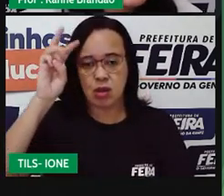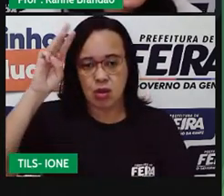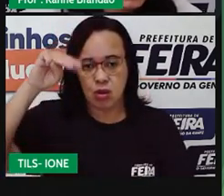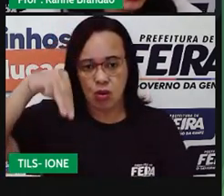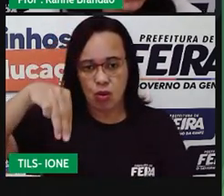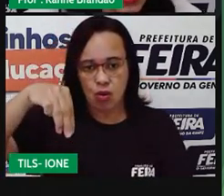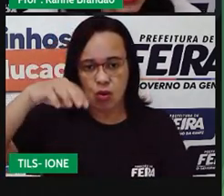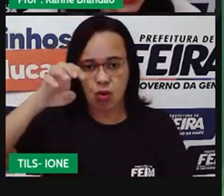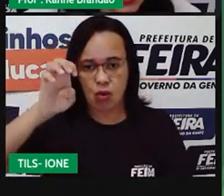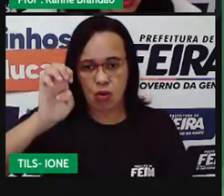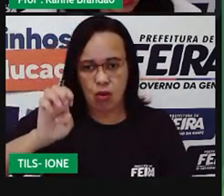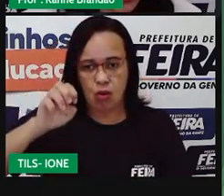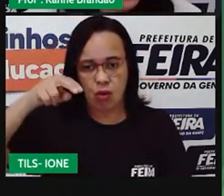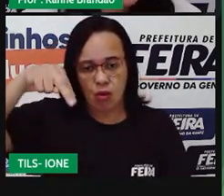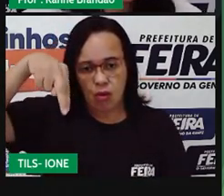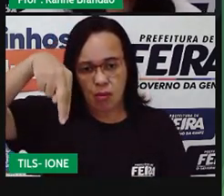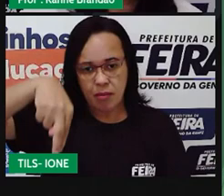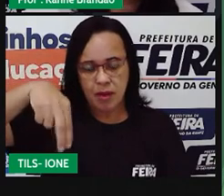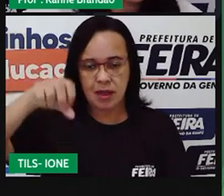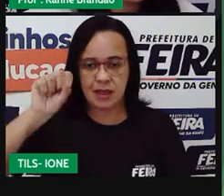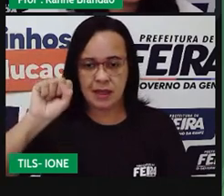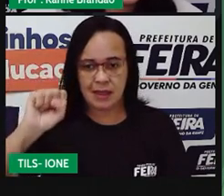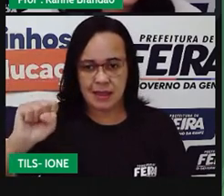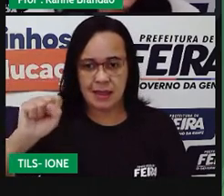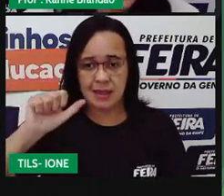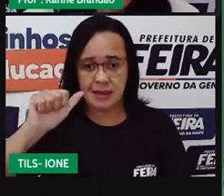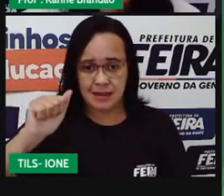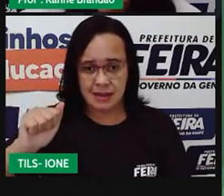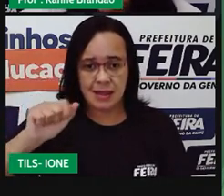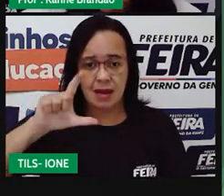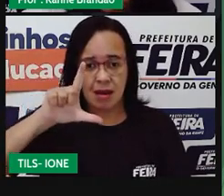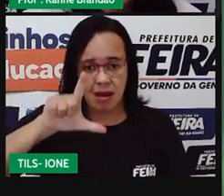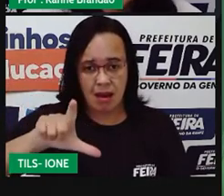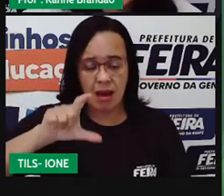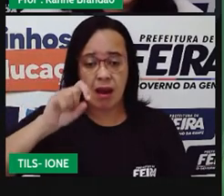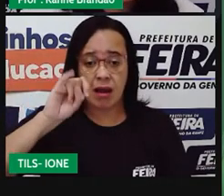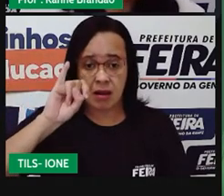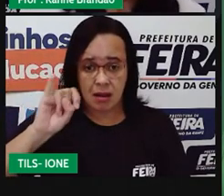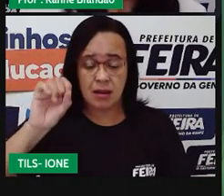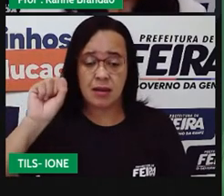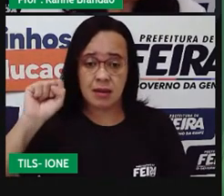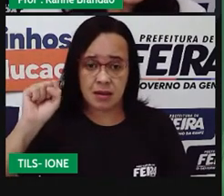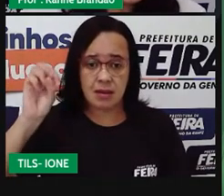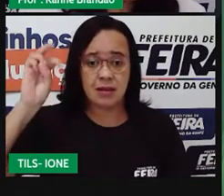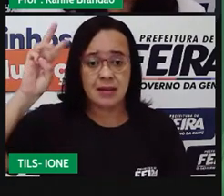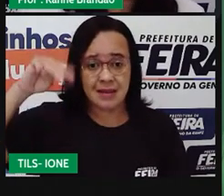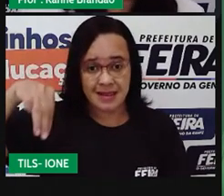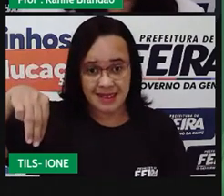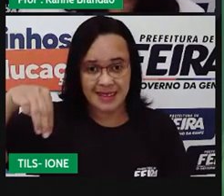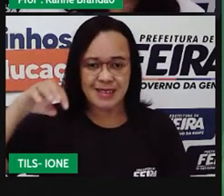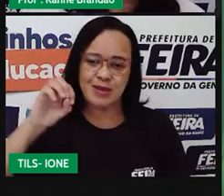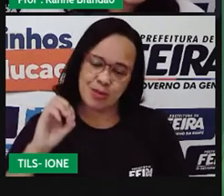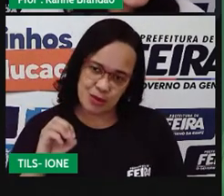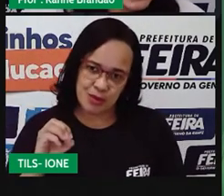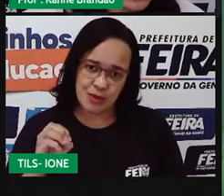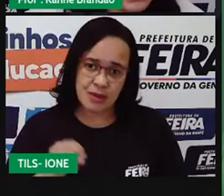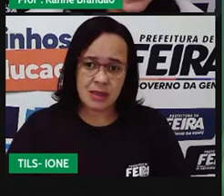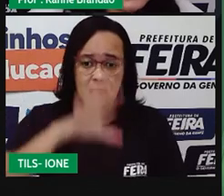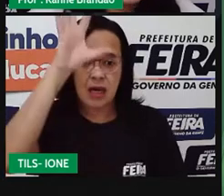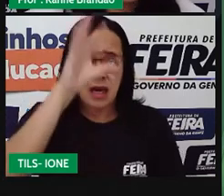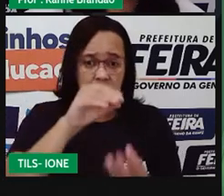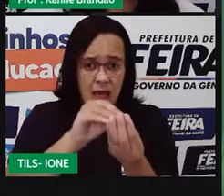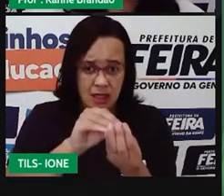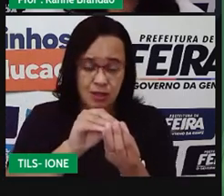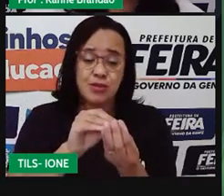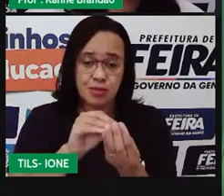entre espécies diferentes. Por isso, inter-específica. Então, resumindo a nossa aula,